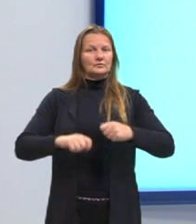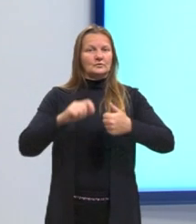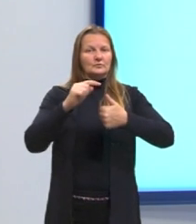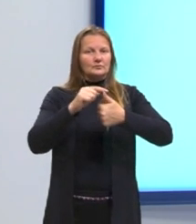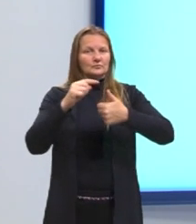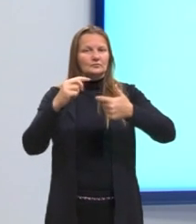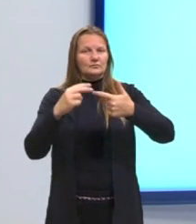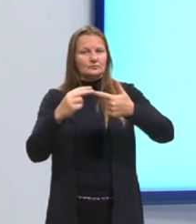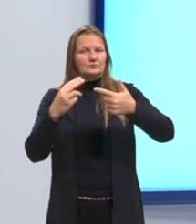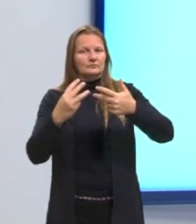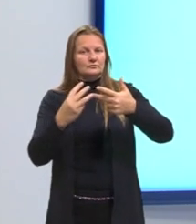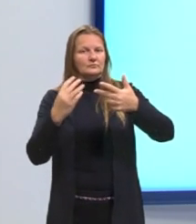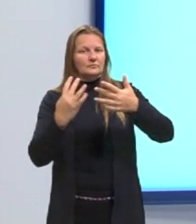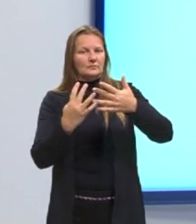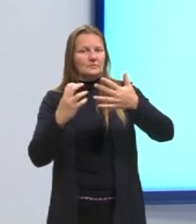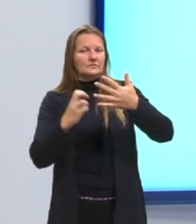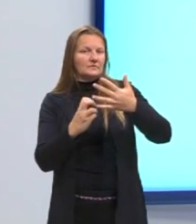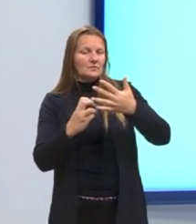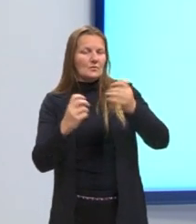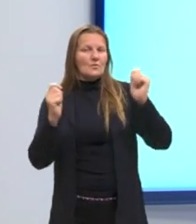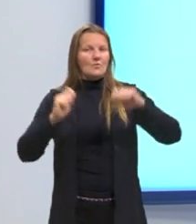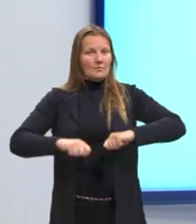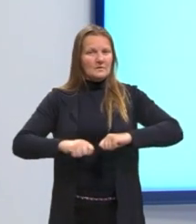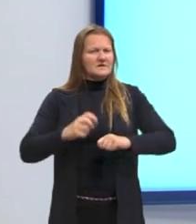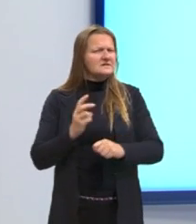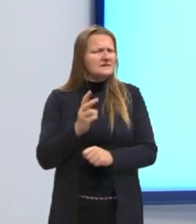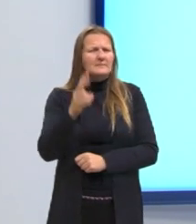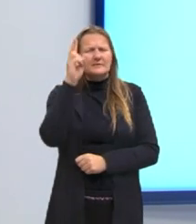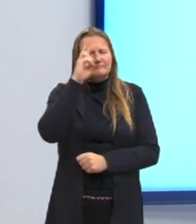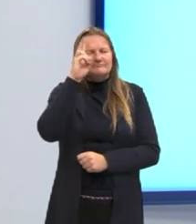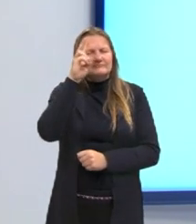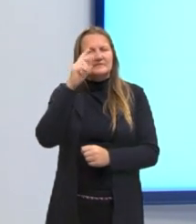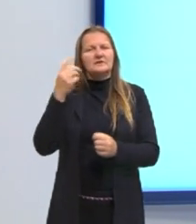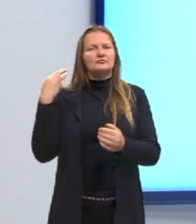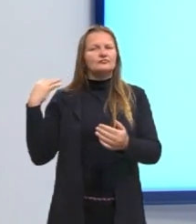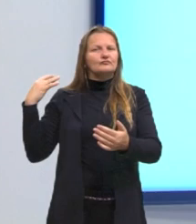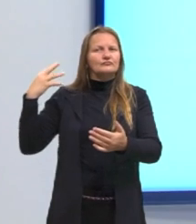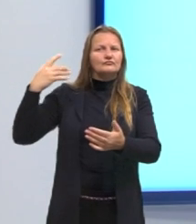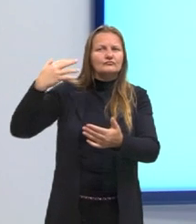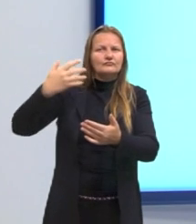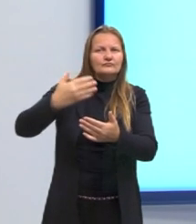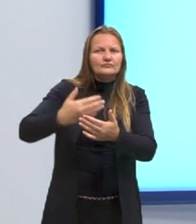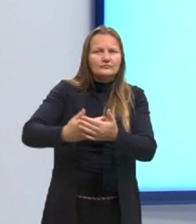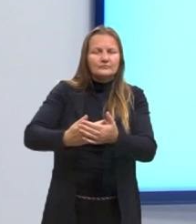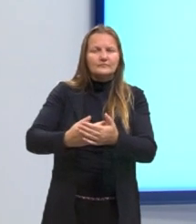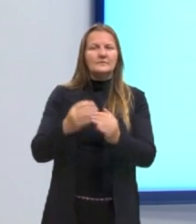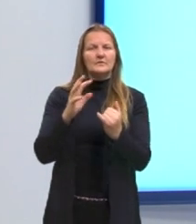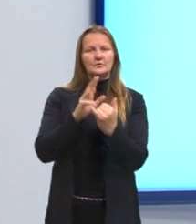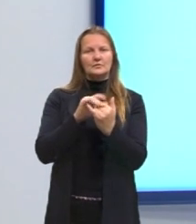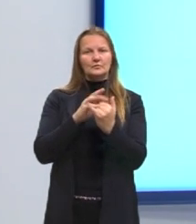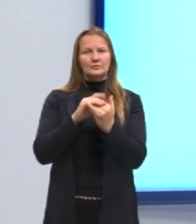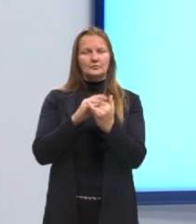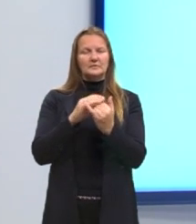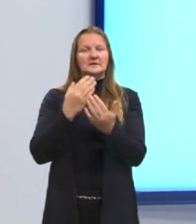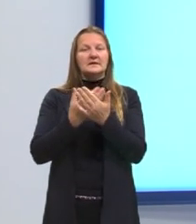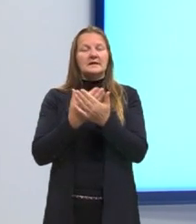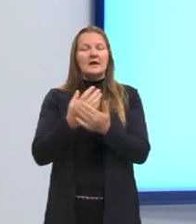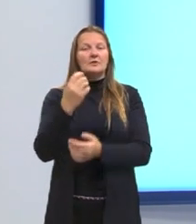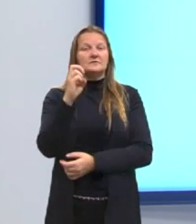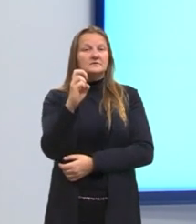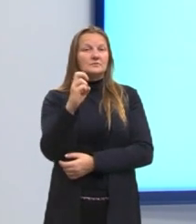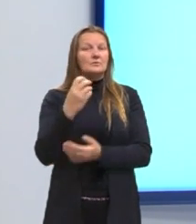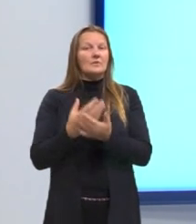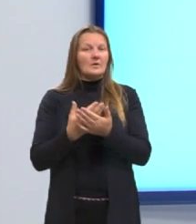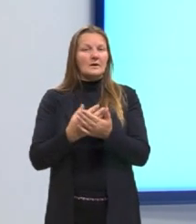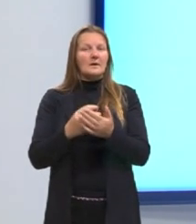vai voltar a falar dessas competências, lembrando que nós temos lá no canal do YouTube cinco aulas sobre as cinco